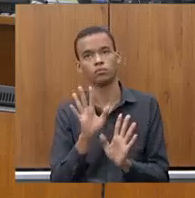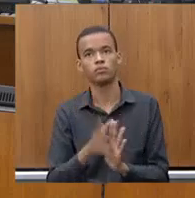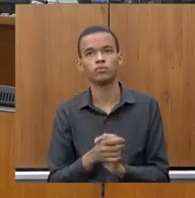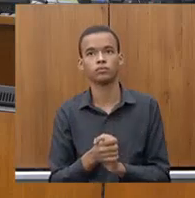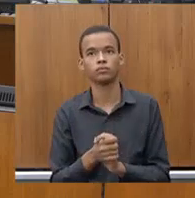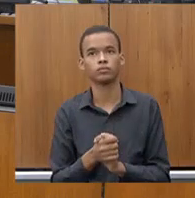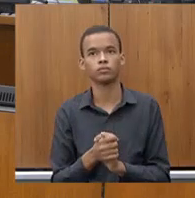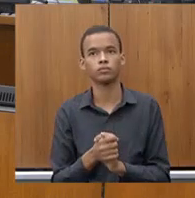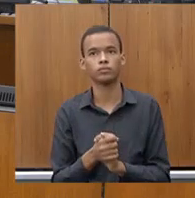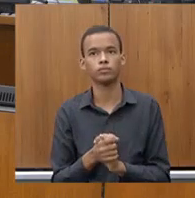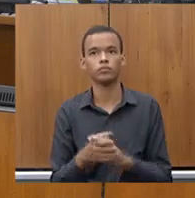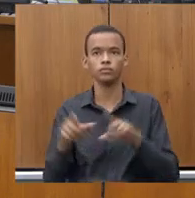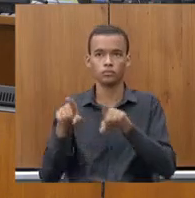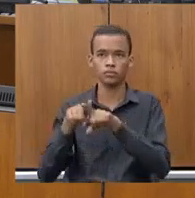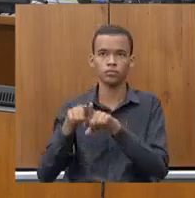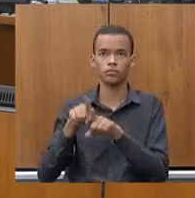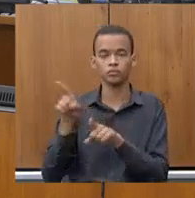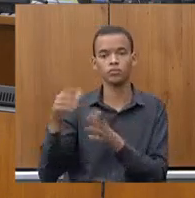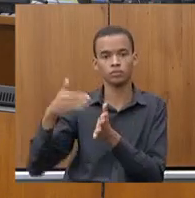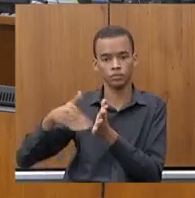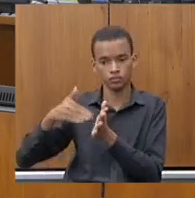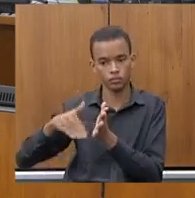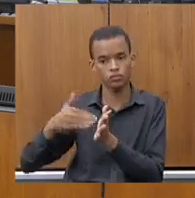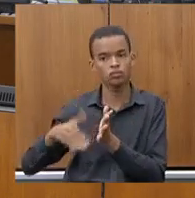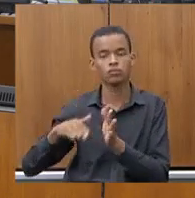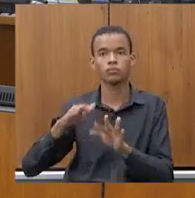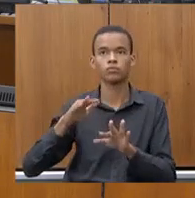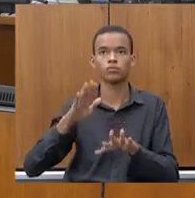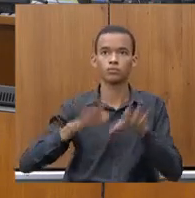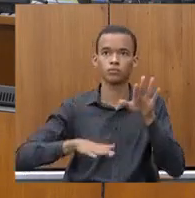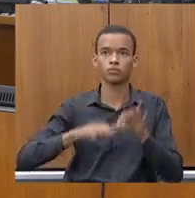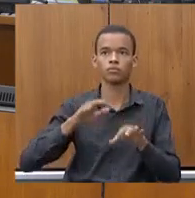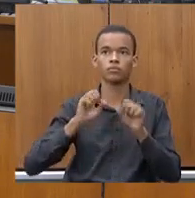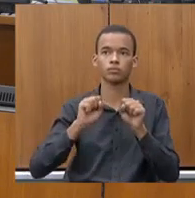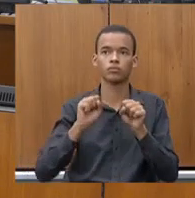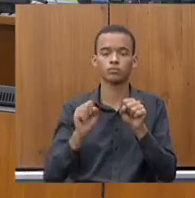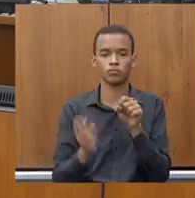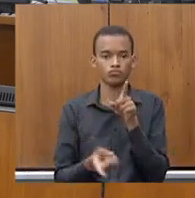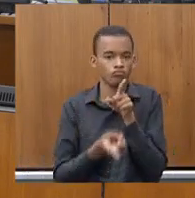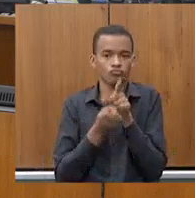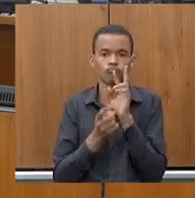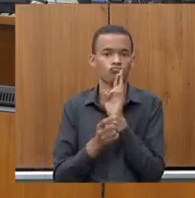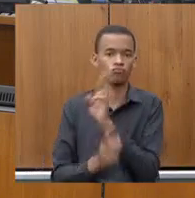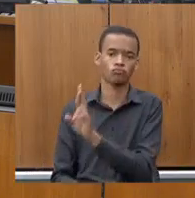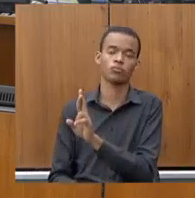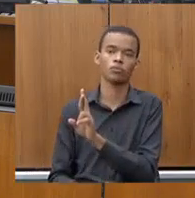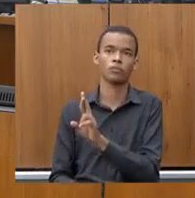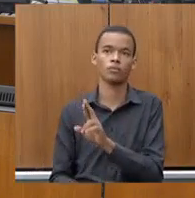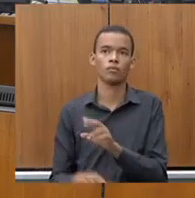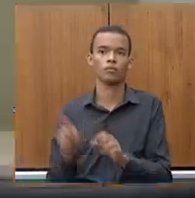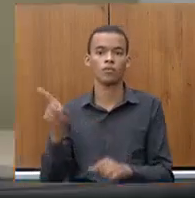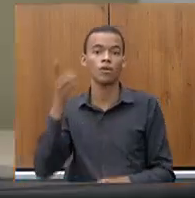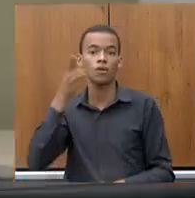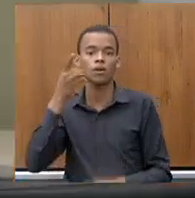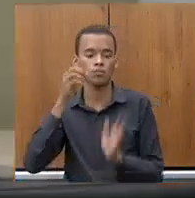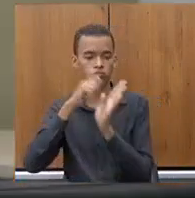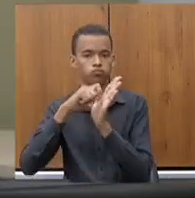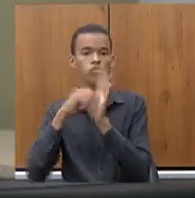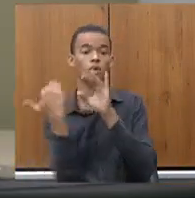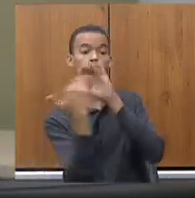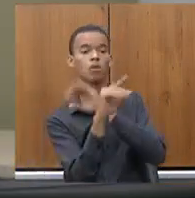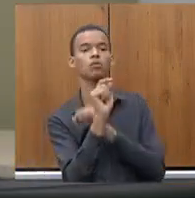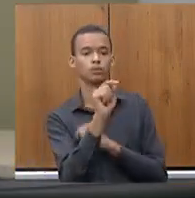Perfeito. E, se o secretário puder brevemente responder o teor do requerimento, que é o seguinte, a deputada que aí subscreve,